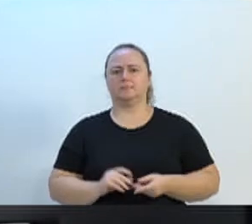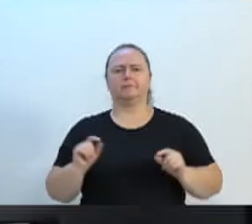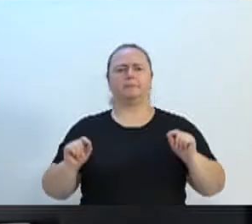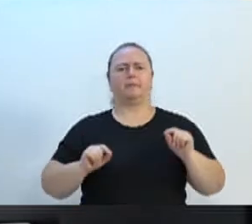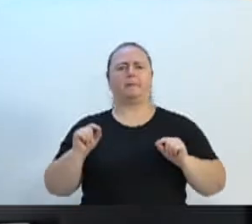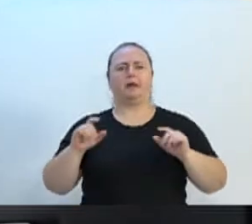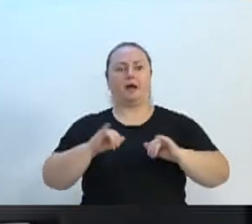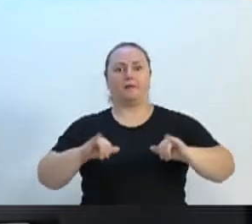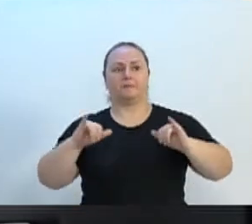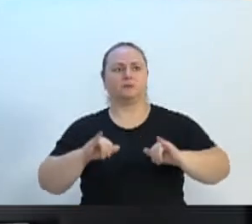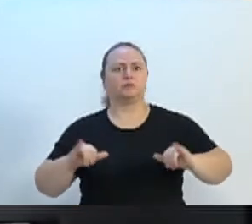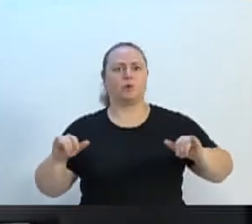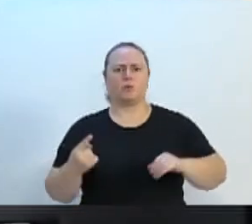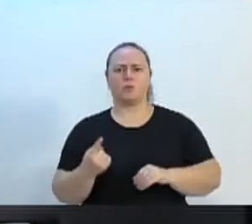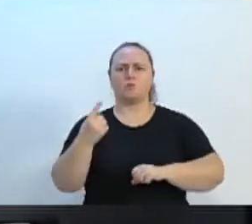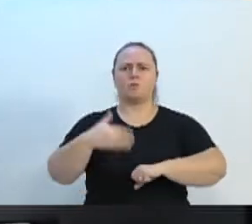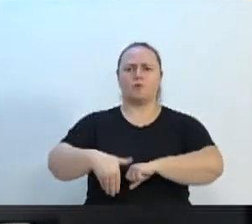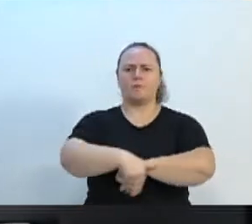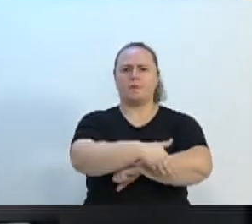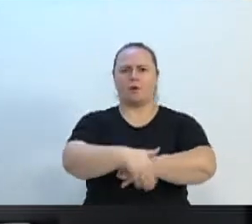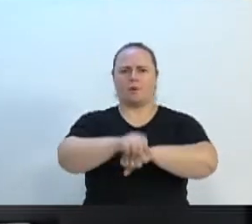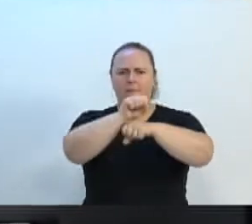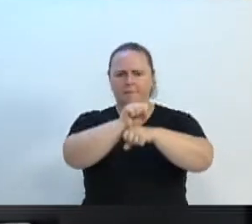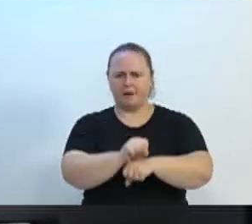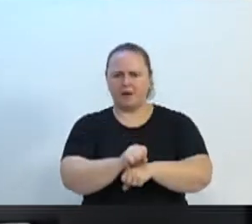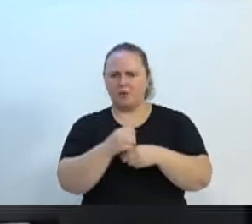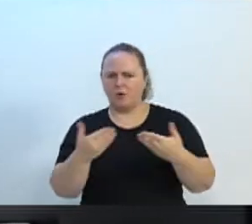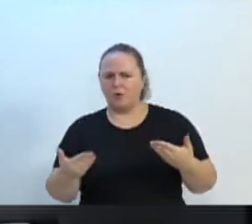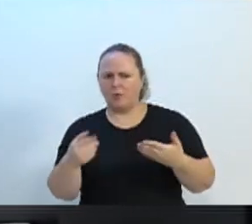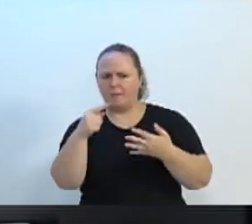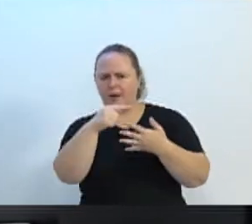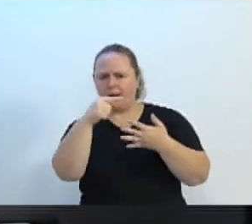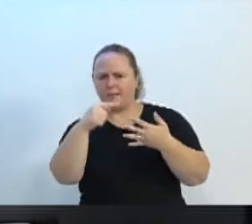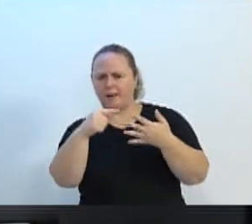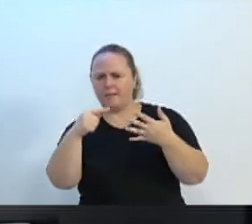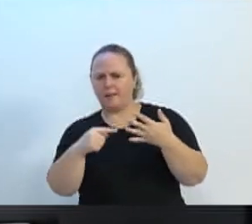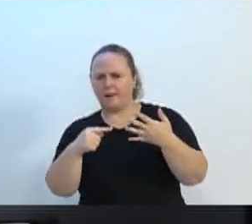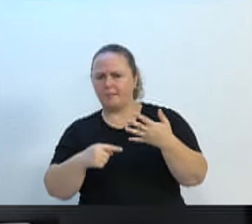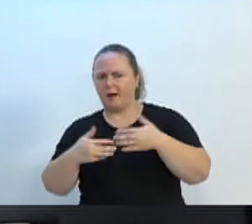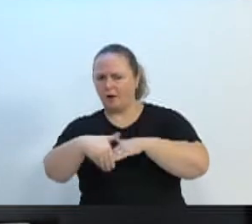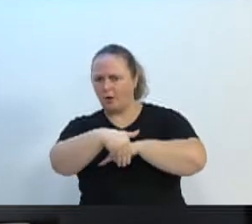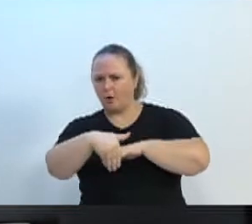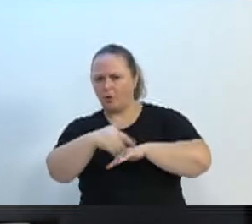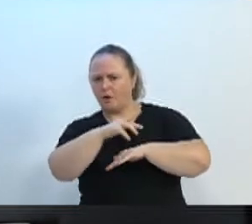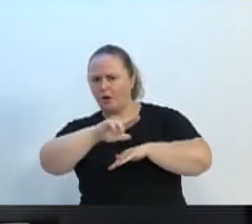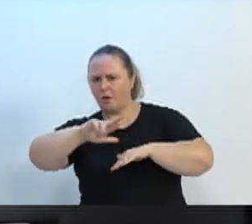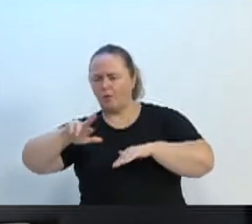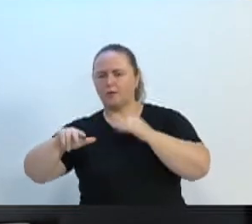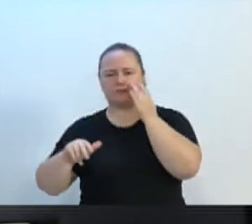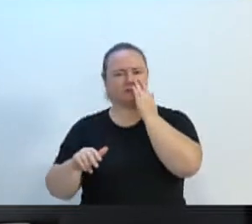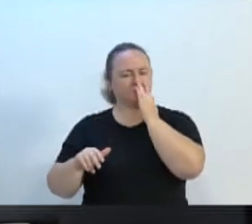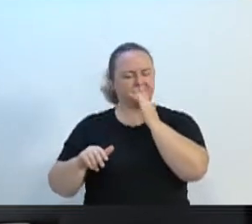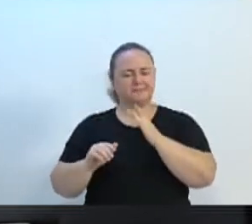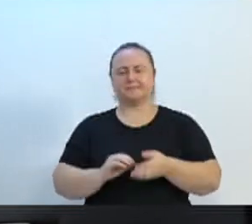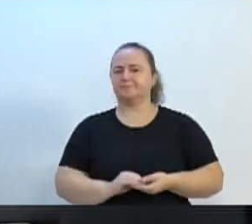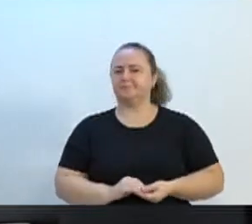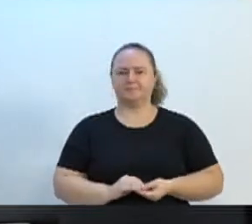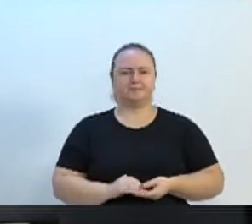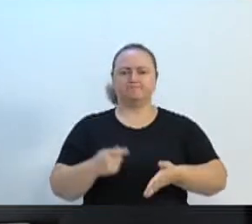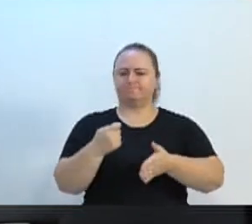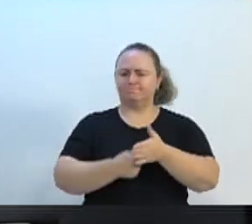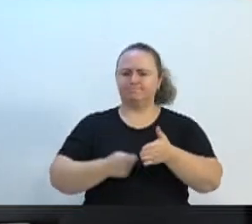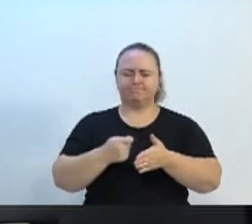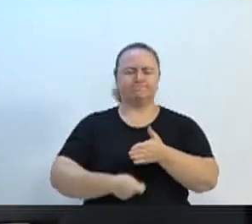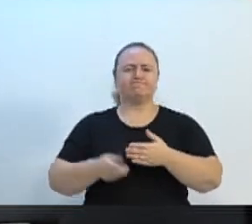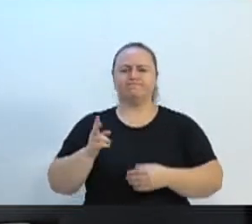porque foi anunciado uma das ruas, que vai parar a luta pela Paulo Zingio, pela Paulo Zingio Filho e pela Erschmeier. A luta vai continuar e precisa